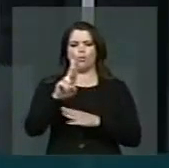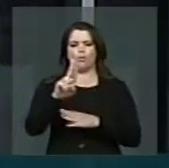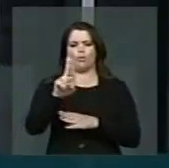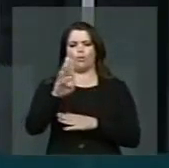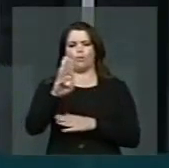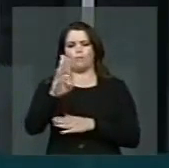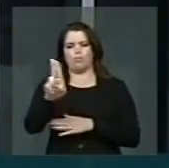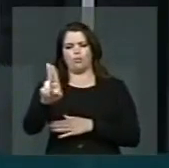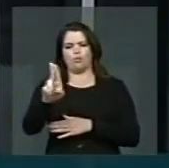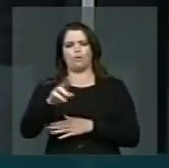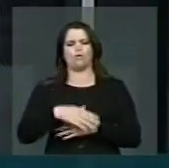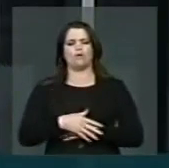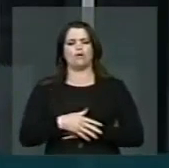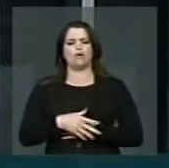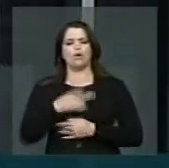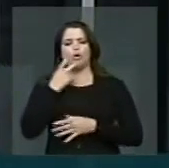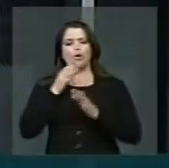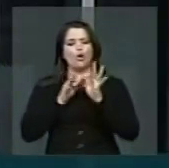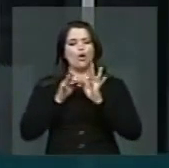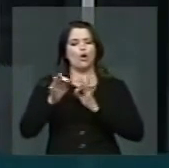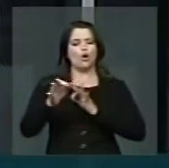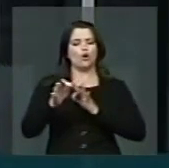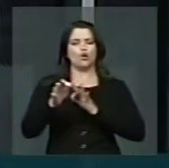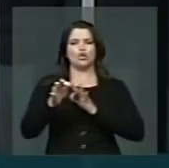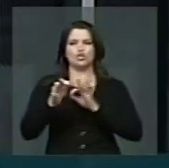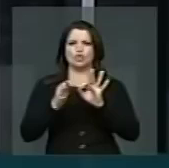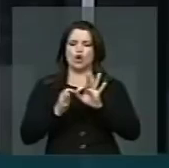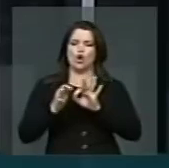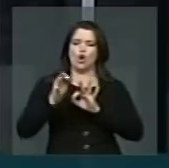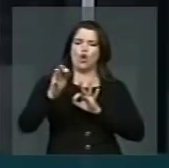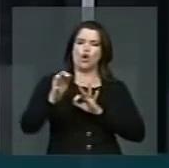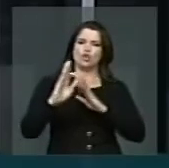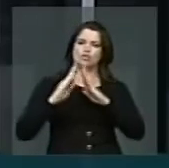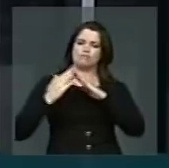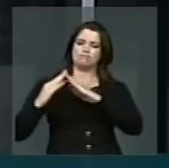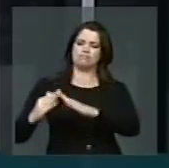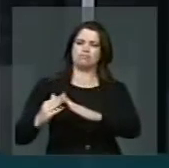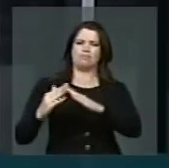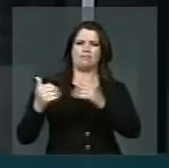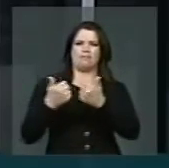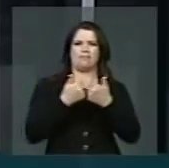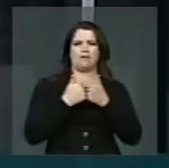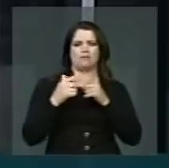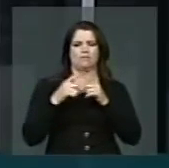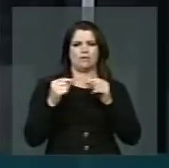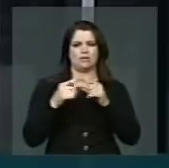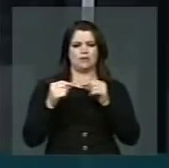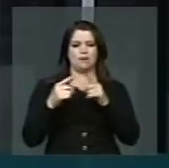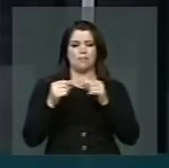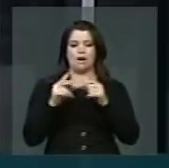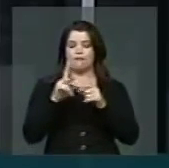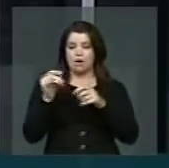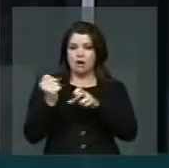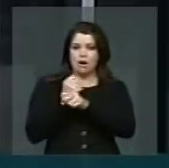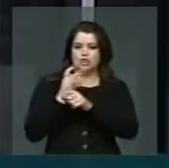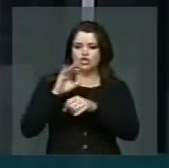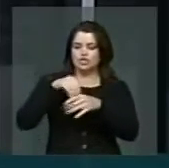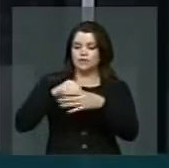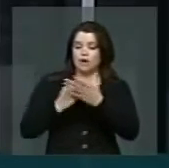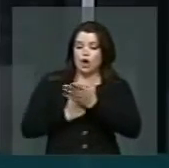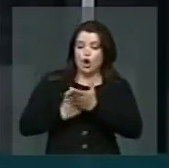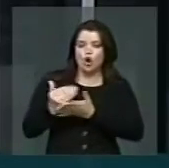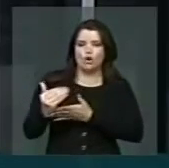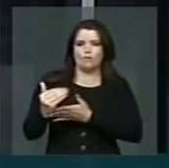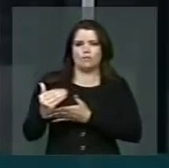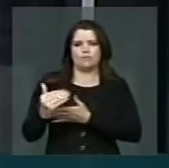EAPI, lá nos grotões da periferia de Brasília. Brasília estava exatamente nascendo.